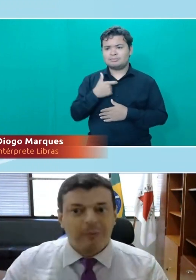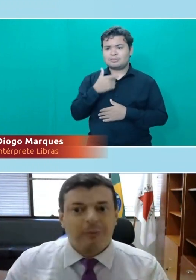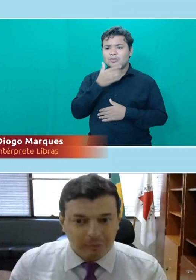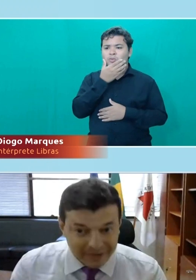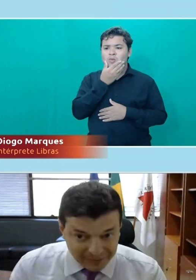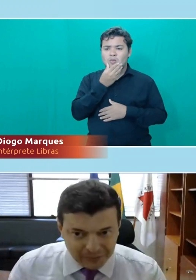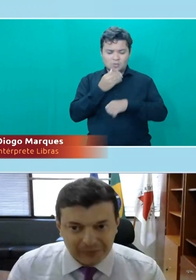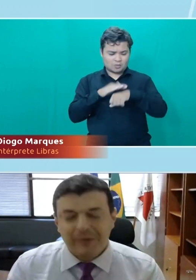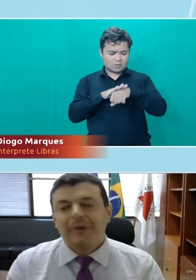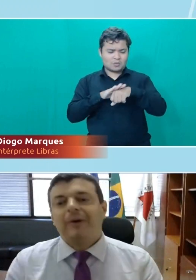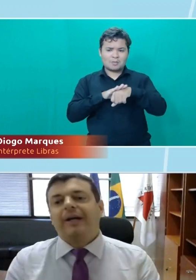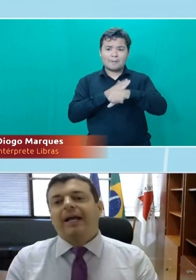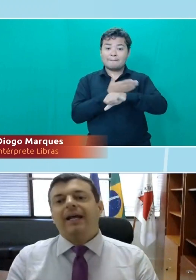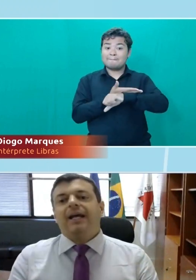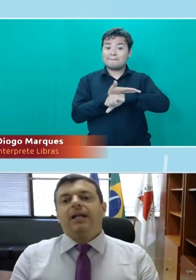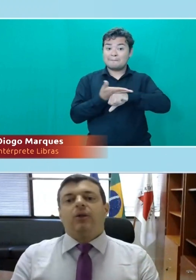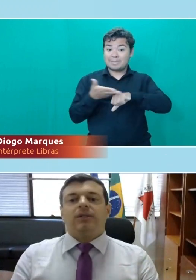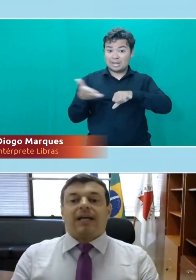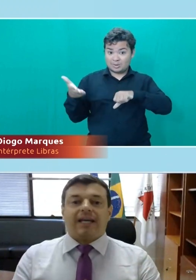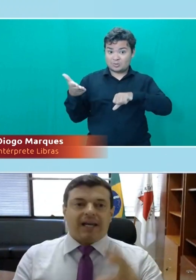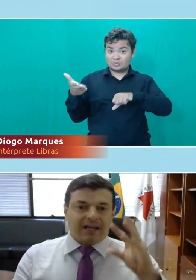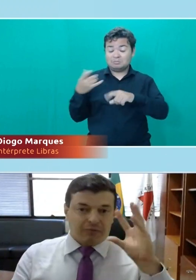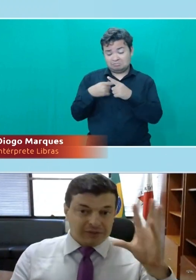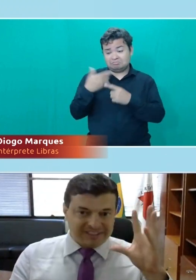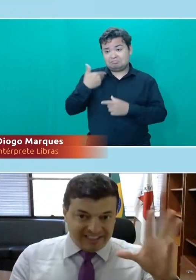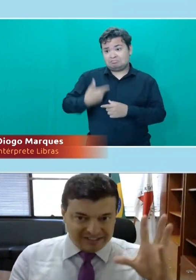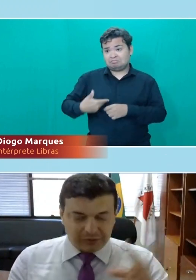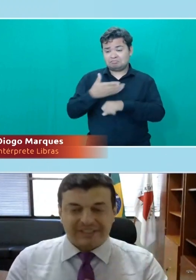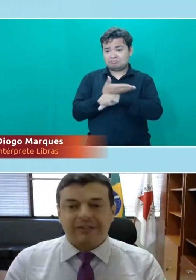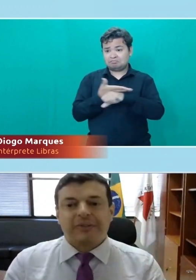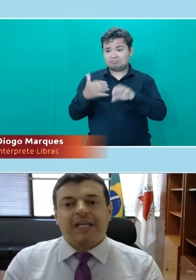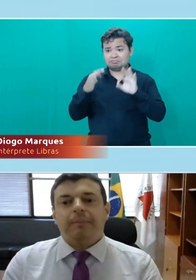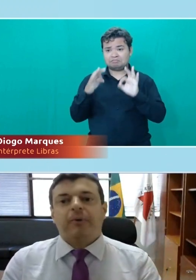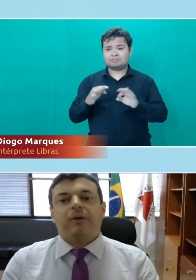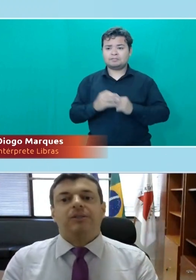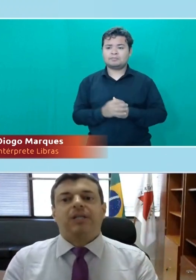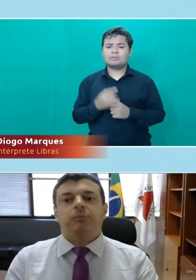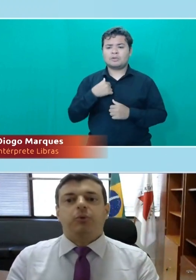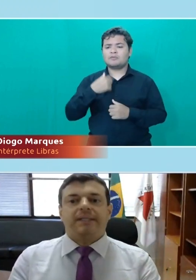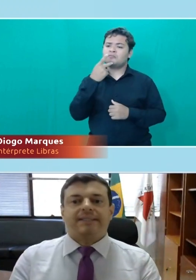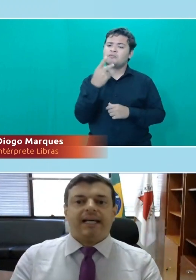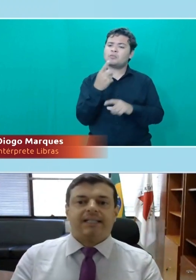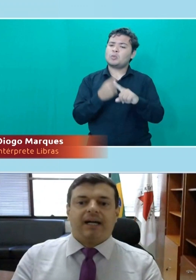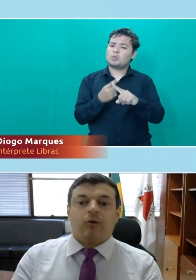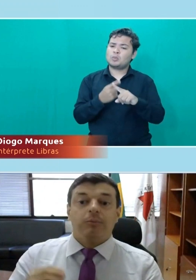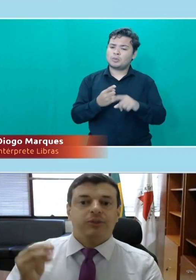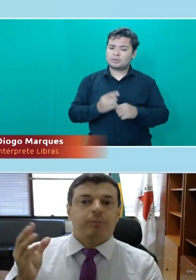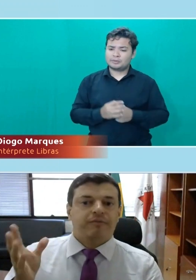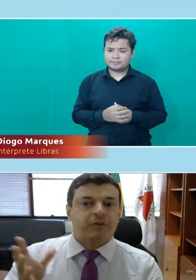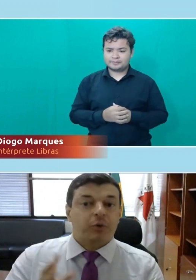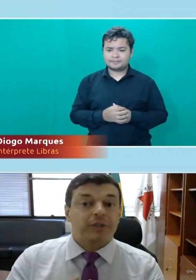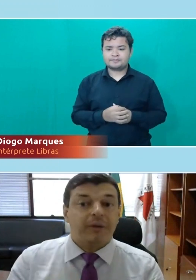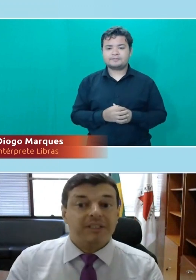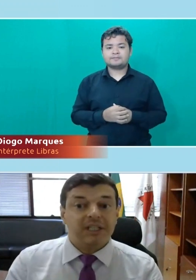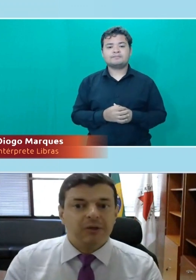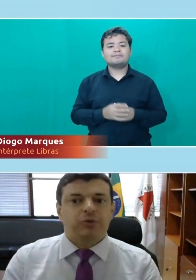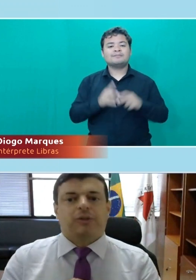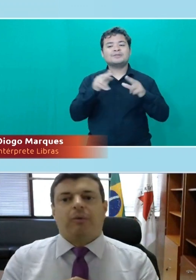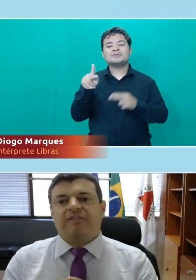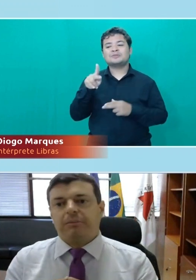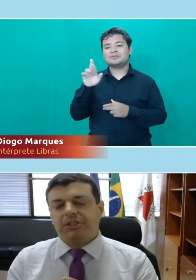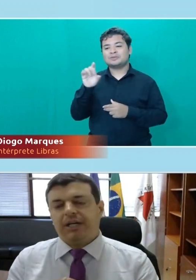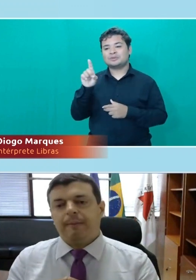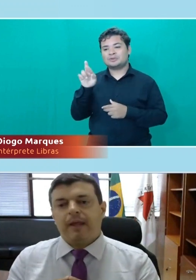sou branco, eu vou dizer isso, estou dizendo isso aqui, porque nós temos uma certa, como diz o professor Rodrigo